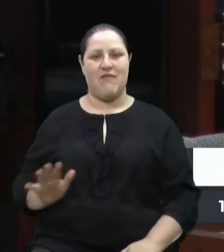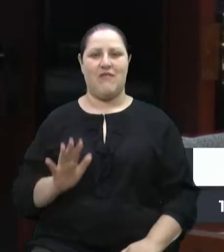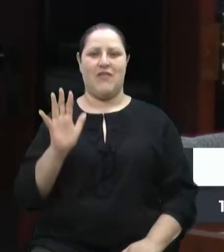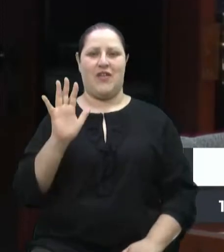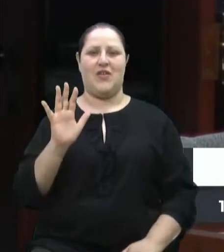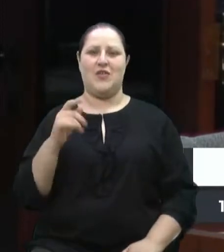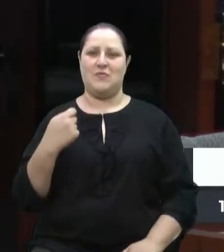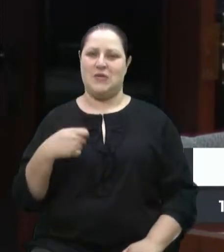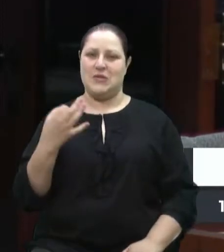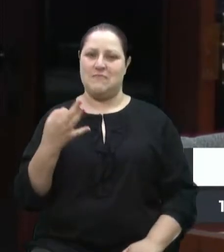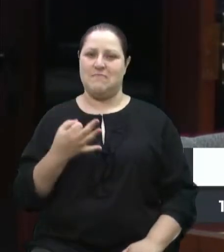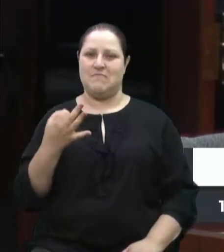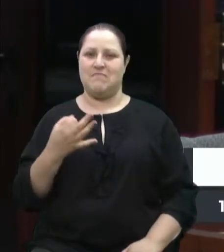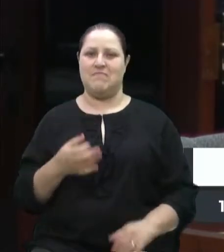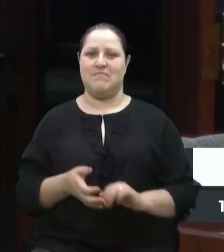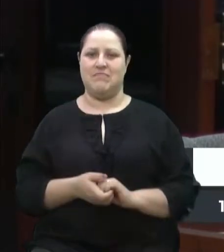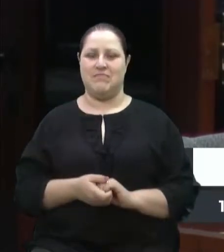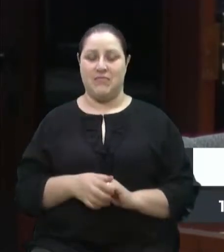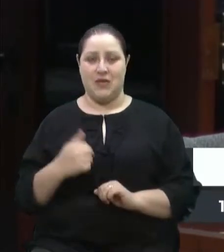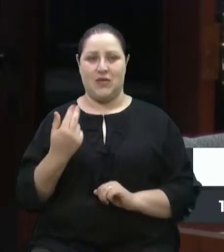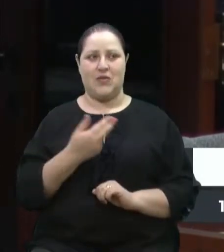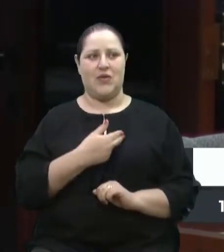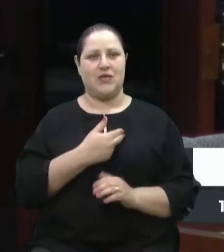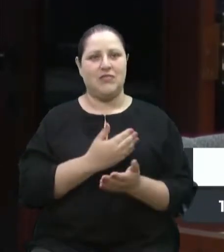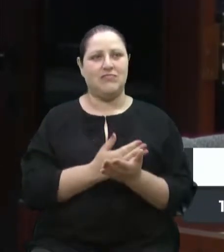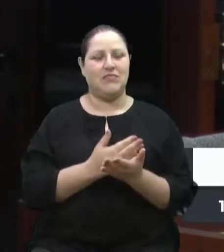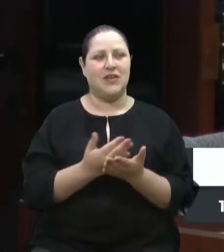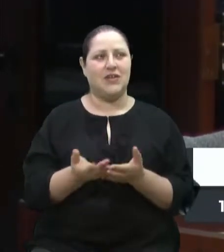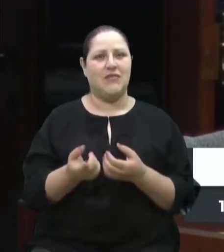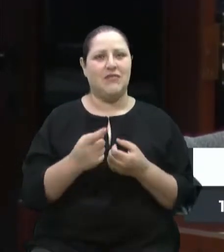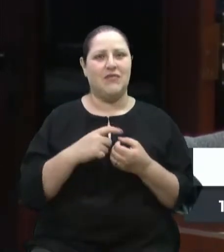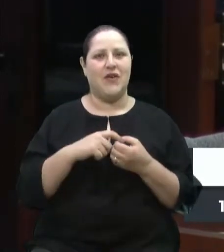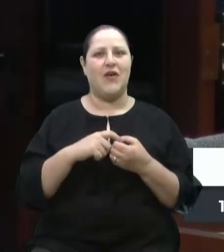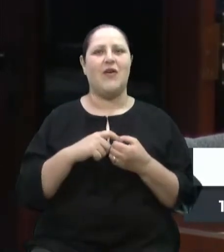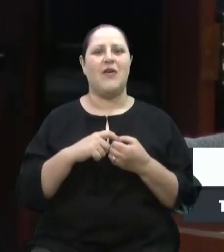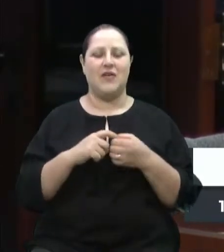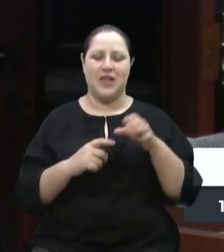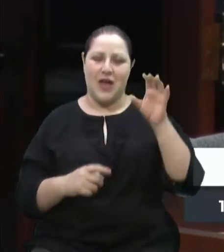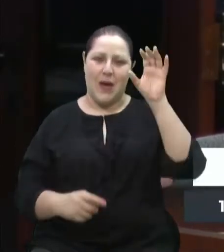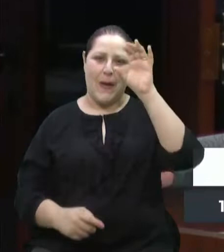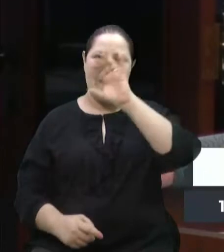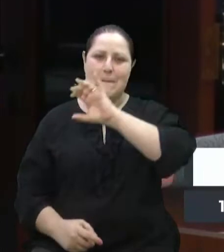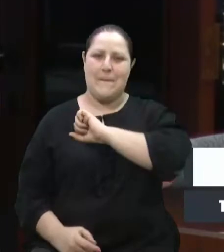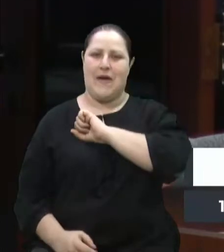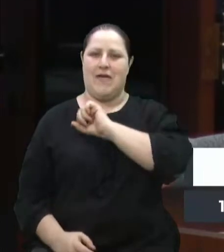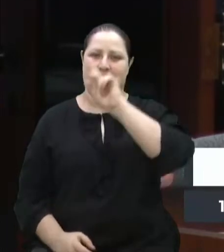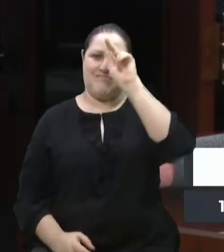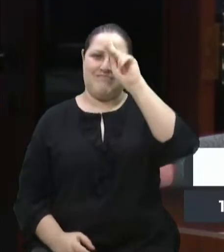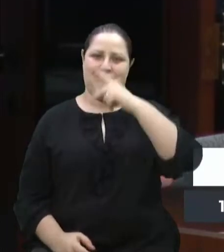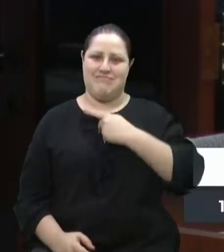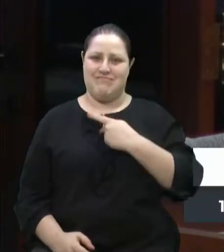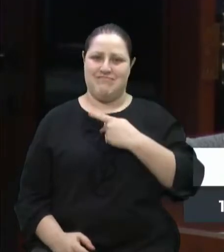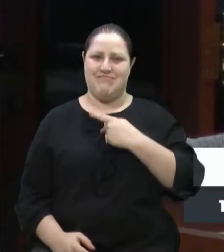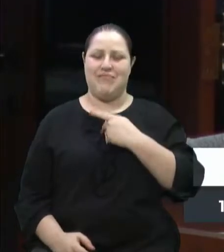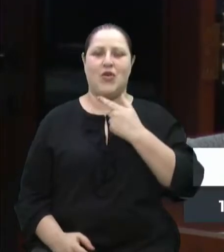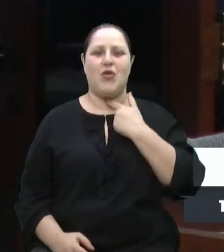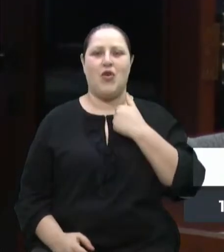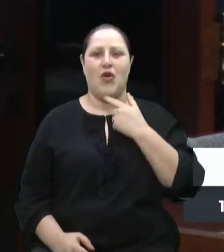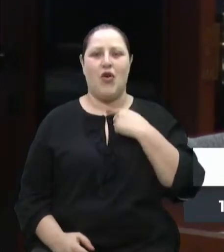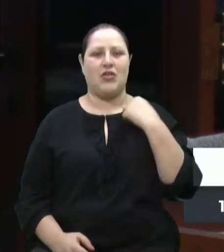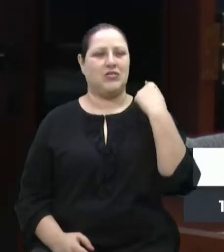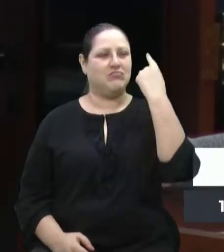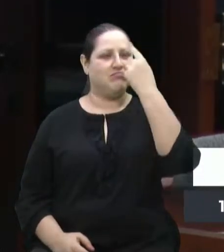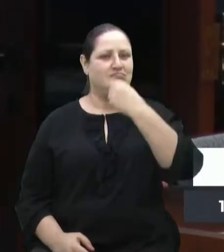precisa ter, nós aprendemos a nos amar novamente. Nós aprendemos a gostar dos nossos traços,